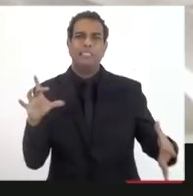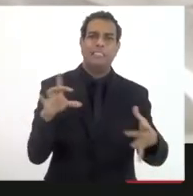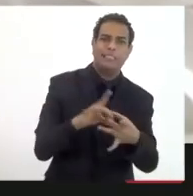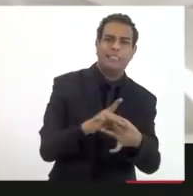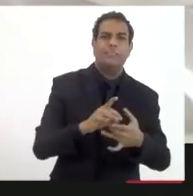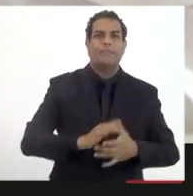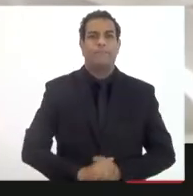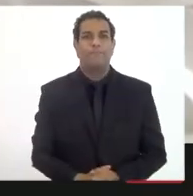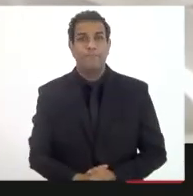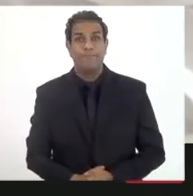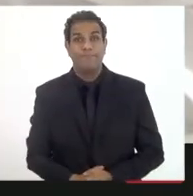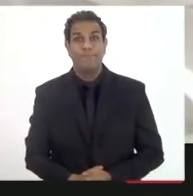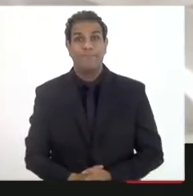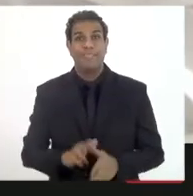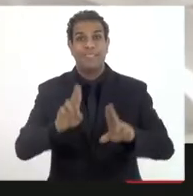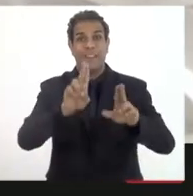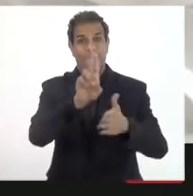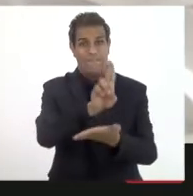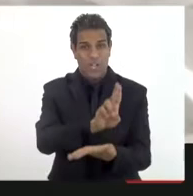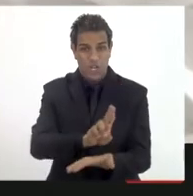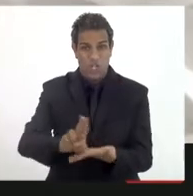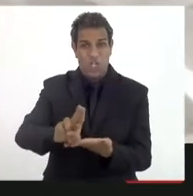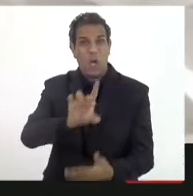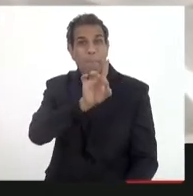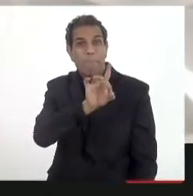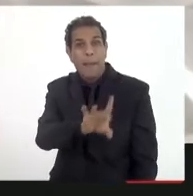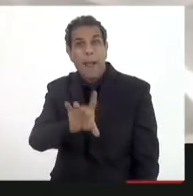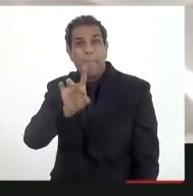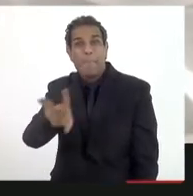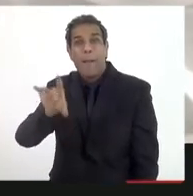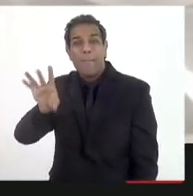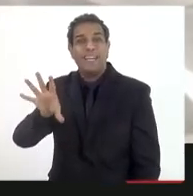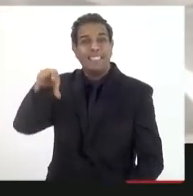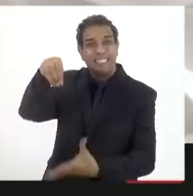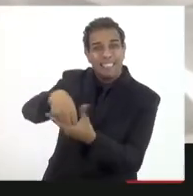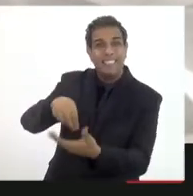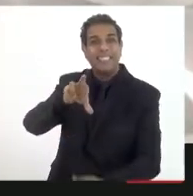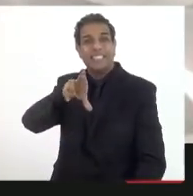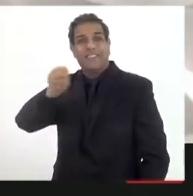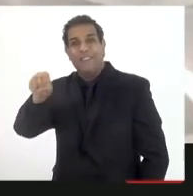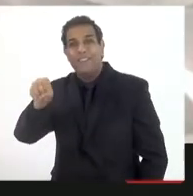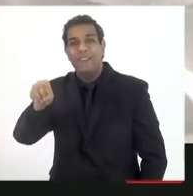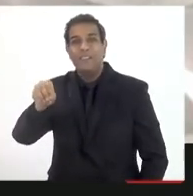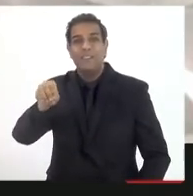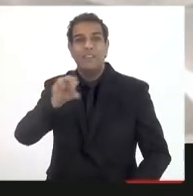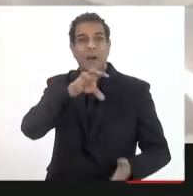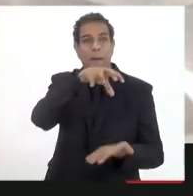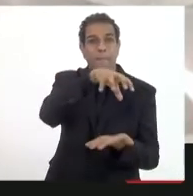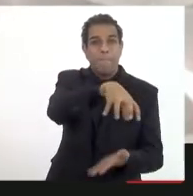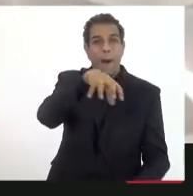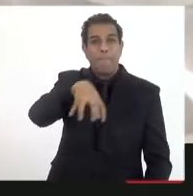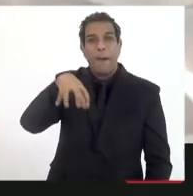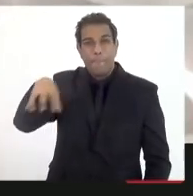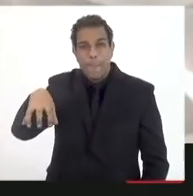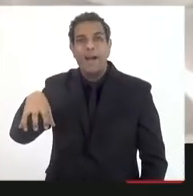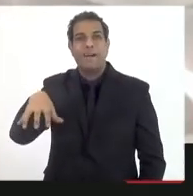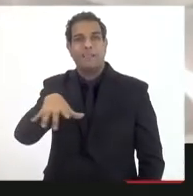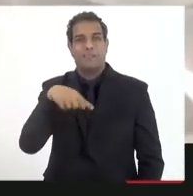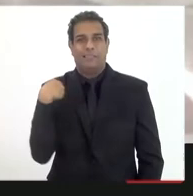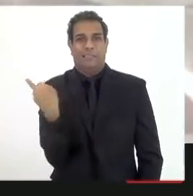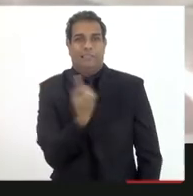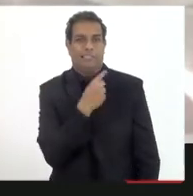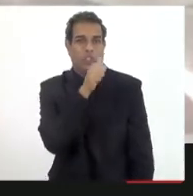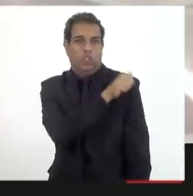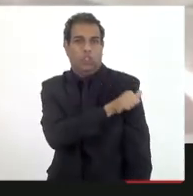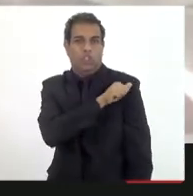a participação individual de todas as universidades instaladas em nosso Estado, o nosso Estado se